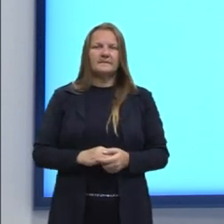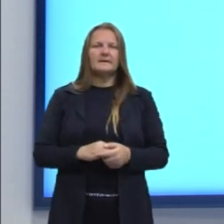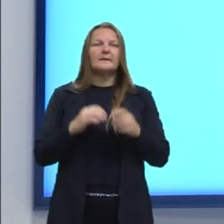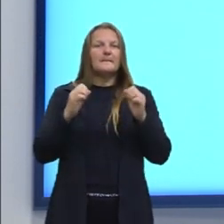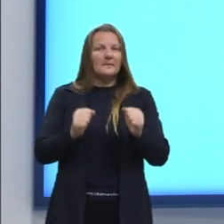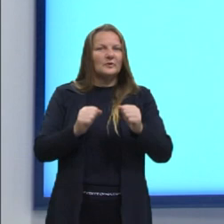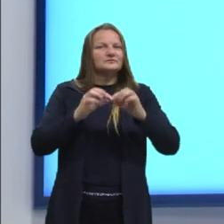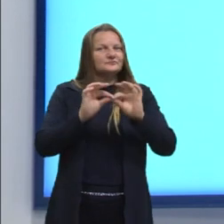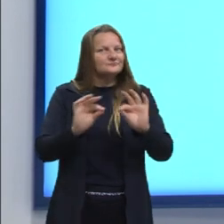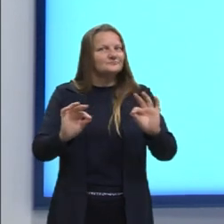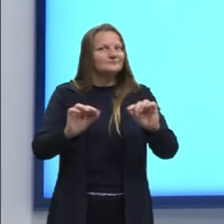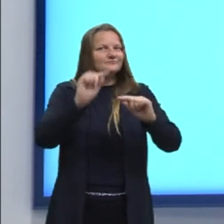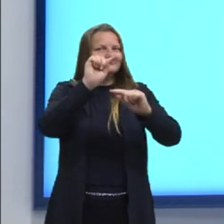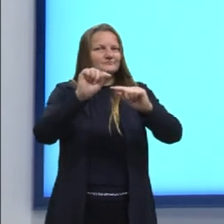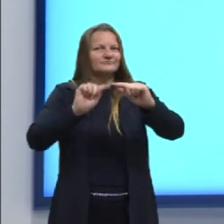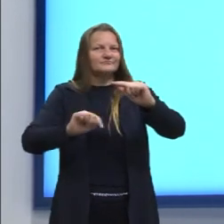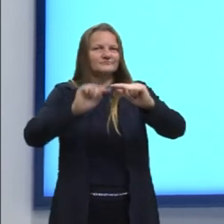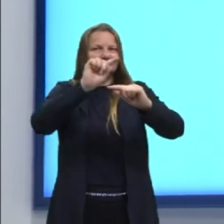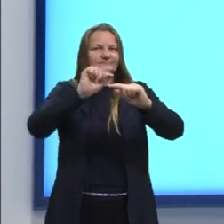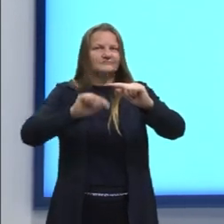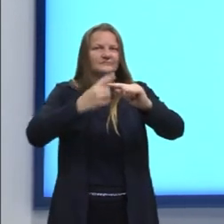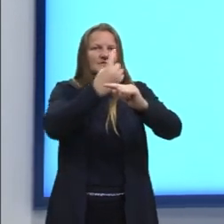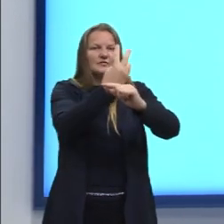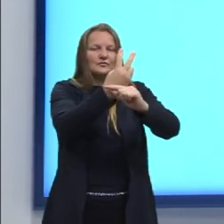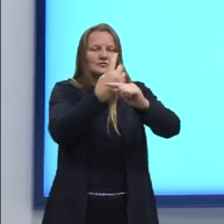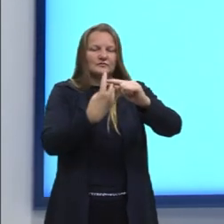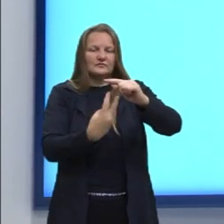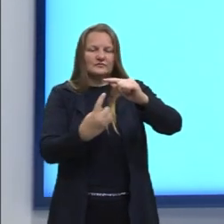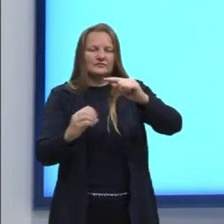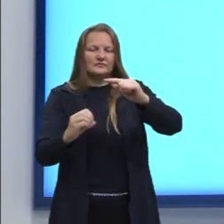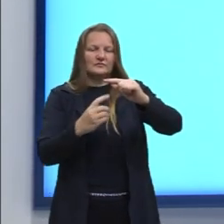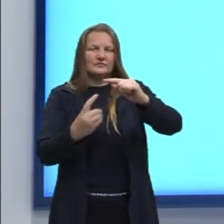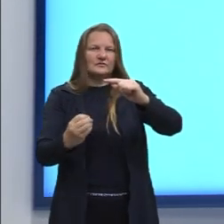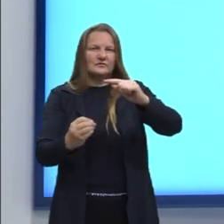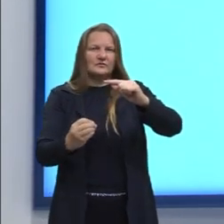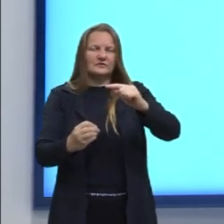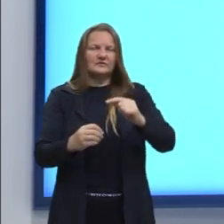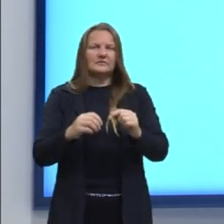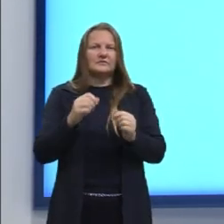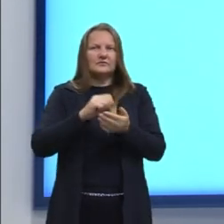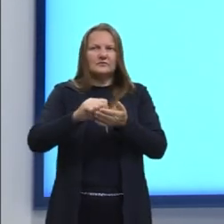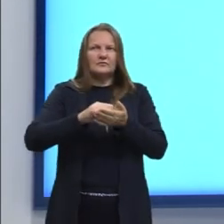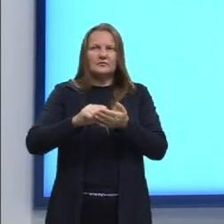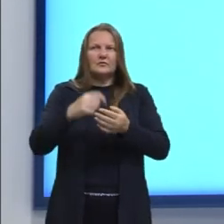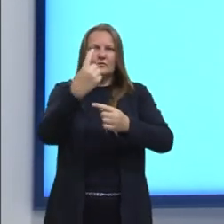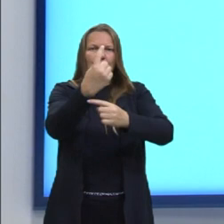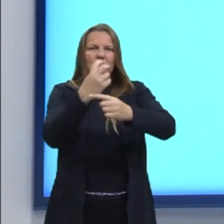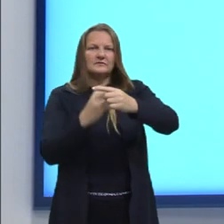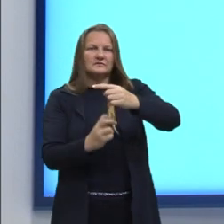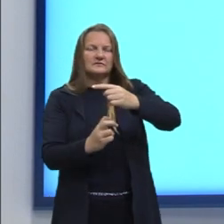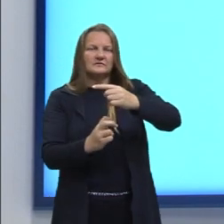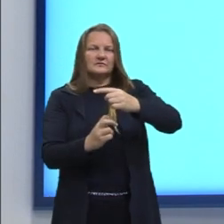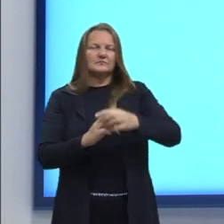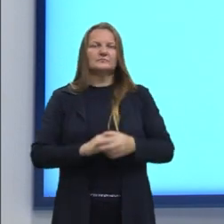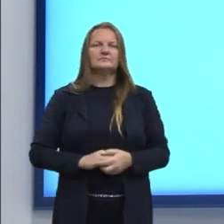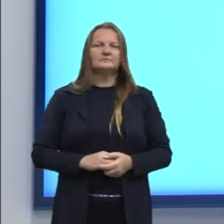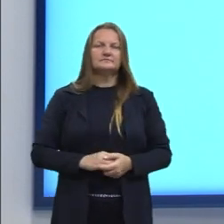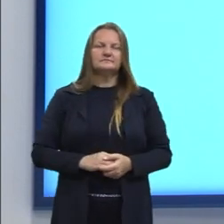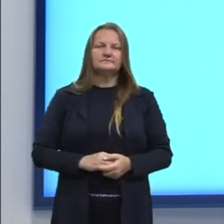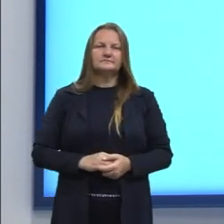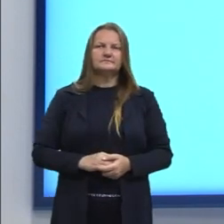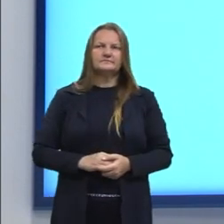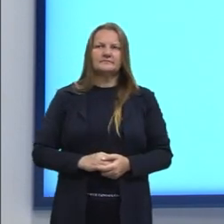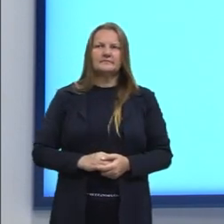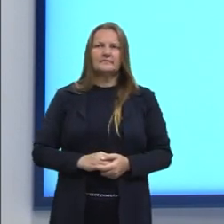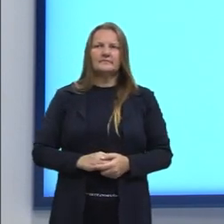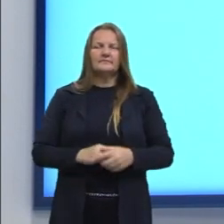simplificar. O 2 e o 10, nós podemos reescrever como 1 sobre 5. E ainda